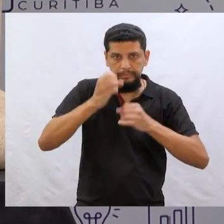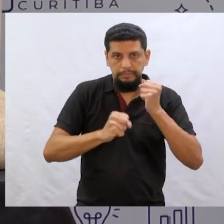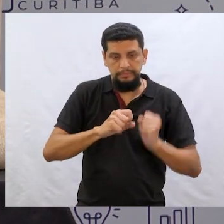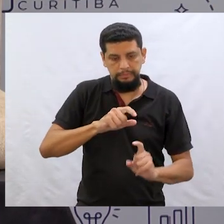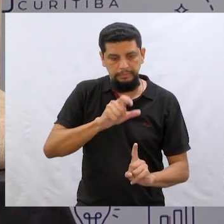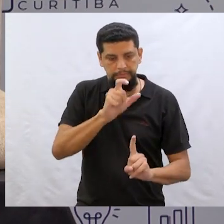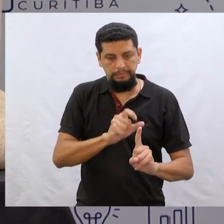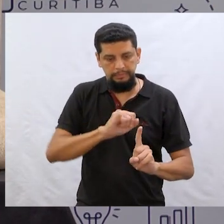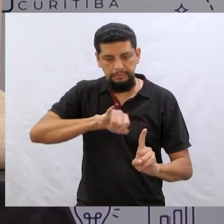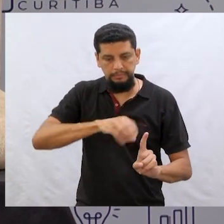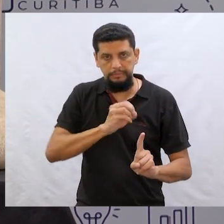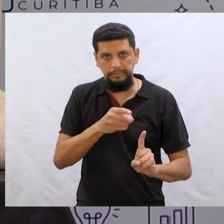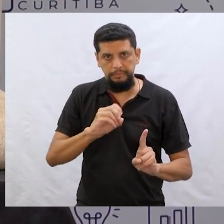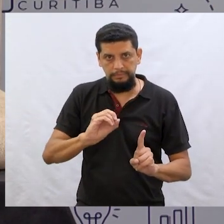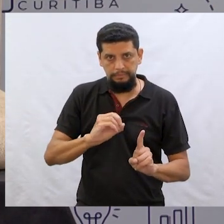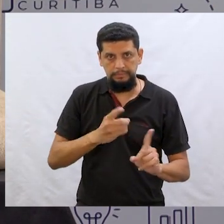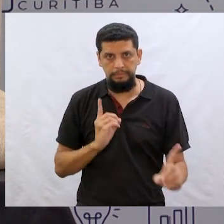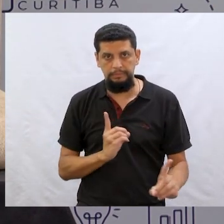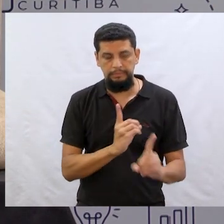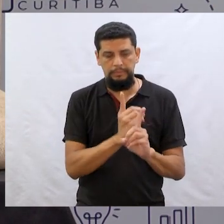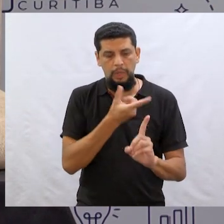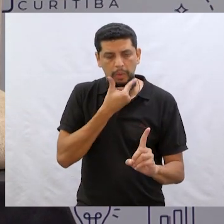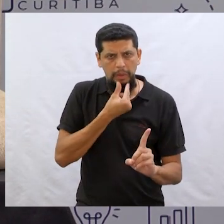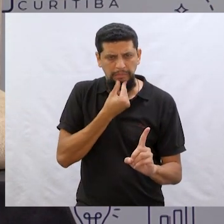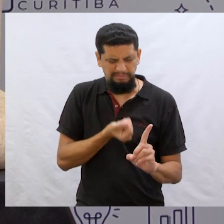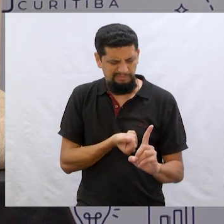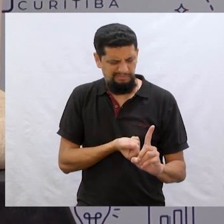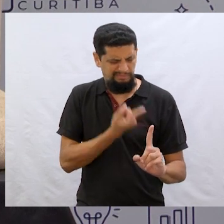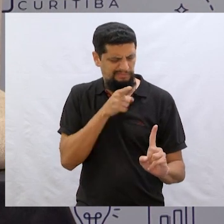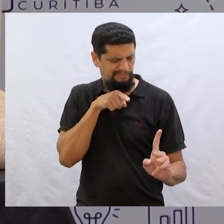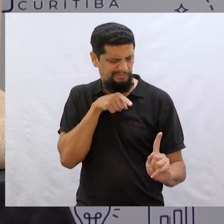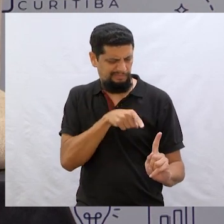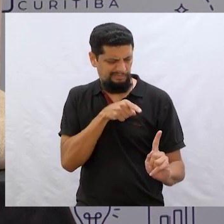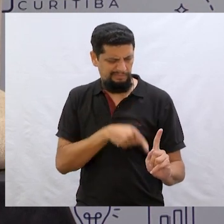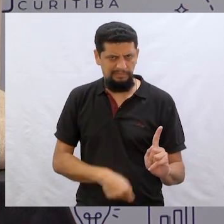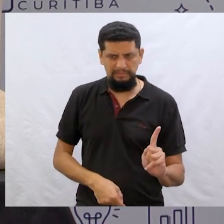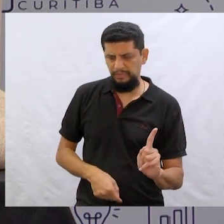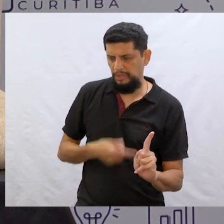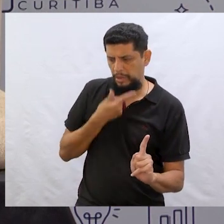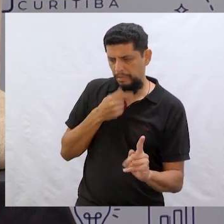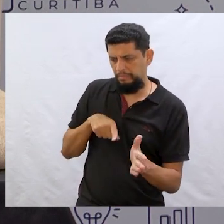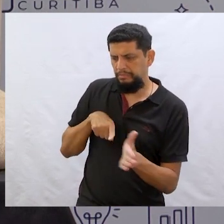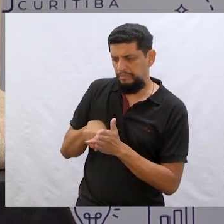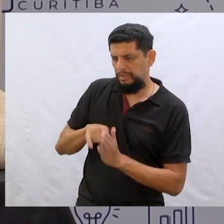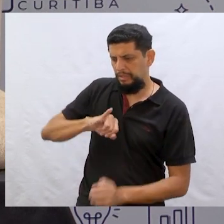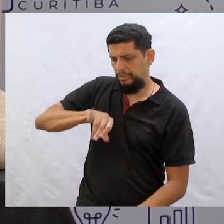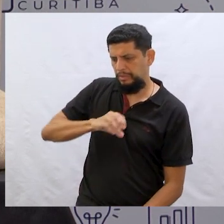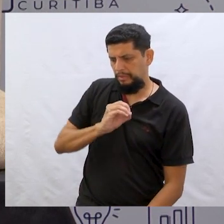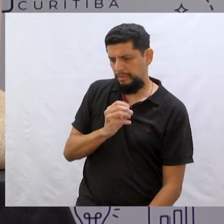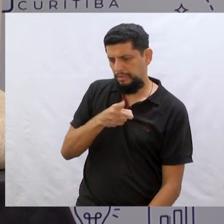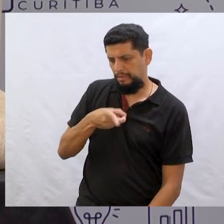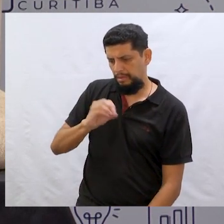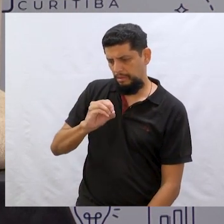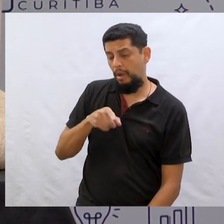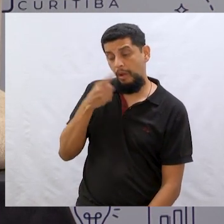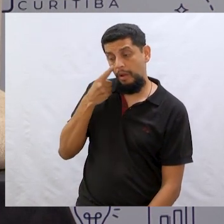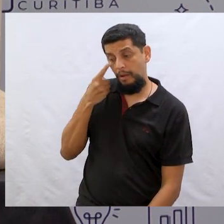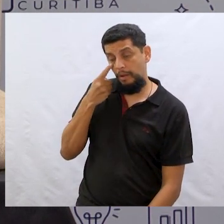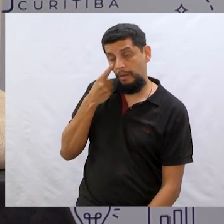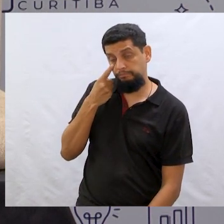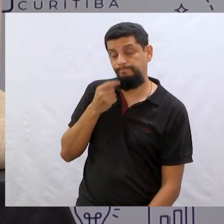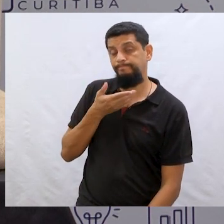então indo para a cidade encontrou um homenzinho esquisito e esse homenzinho perguntou, João, olha